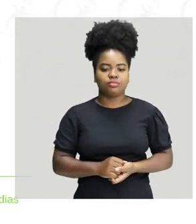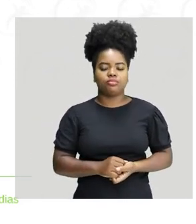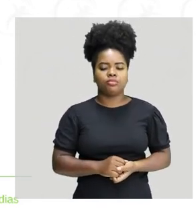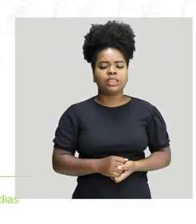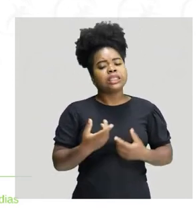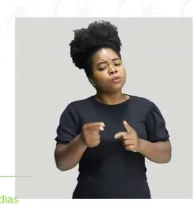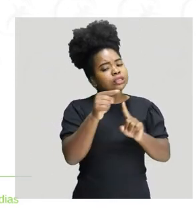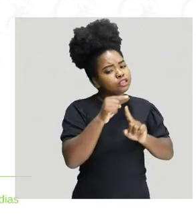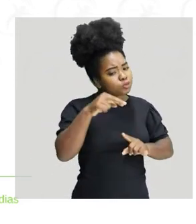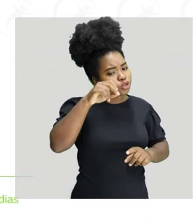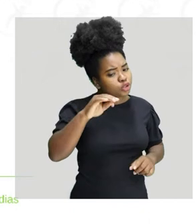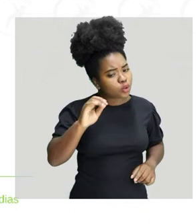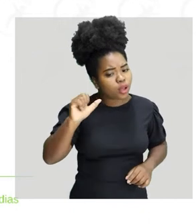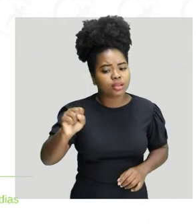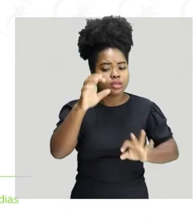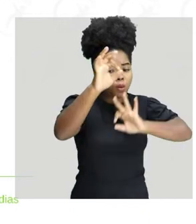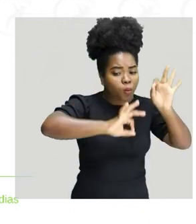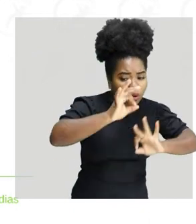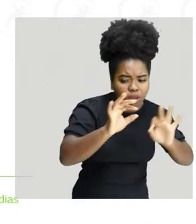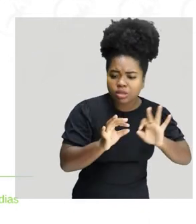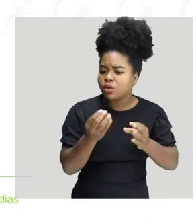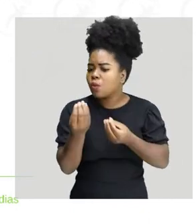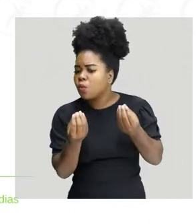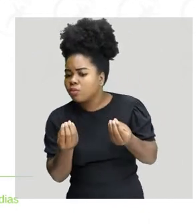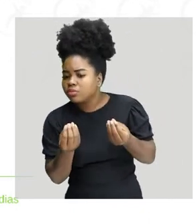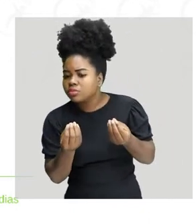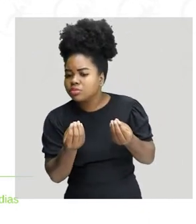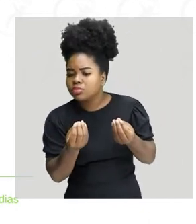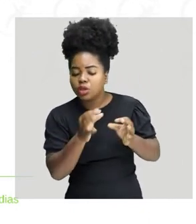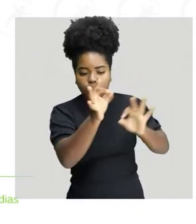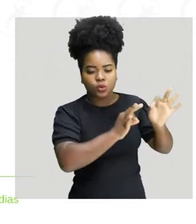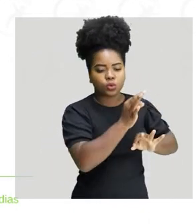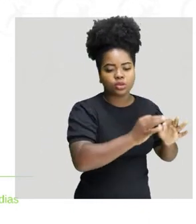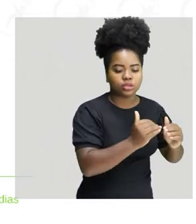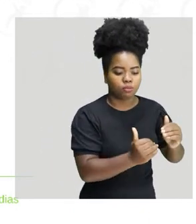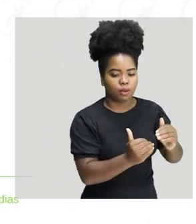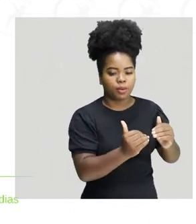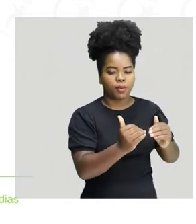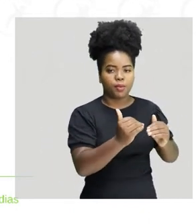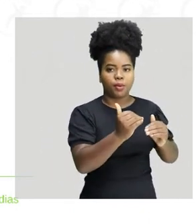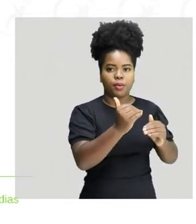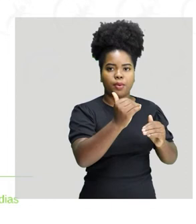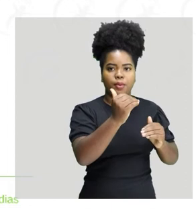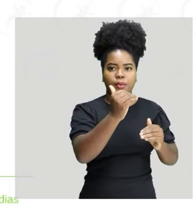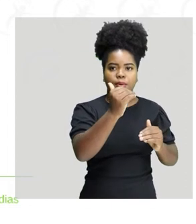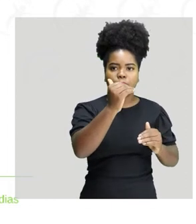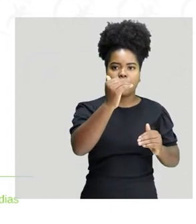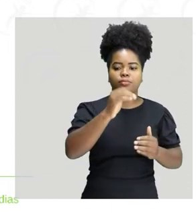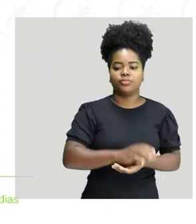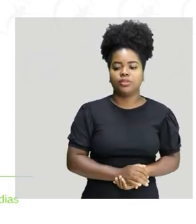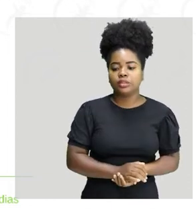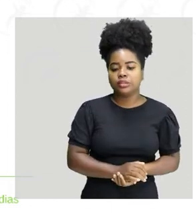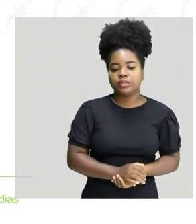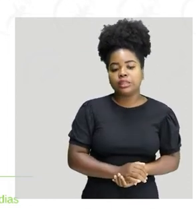Essas notas estão organizadas em ordem crescente de altura, sendo a nota Dó